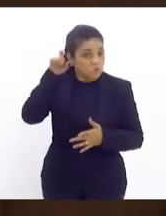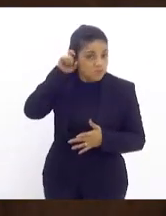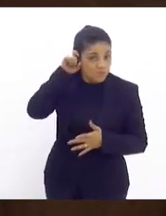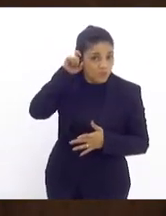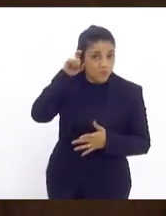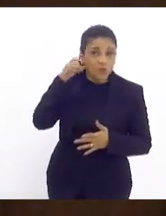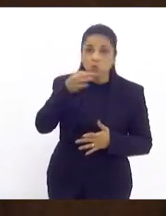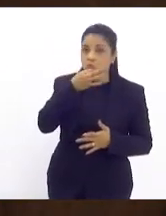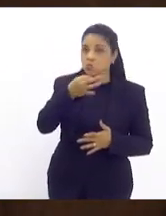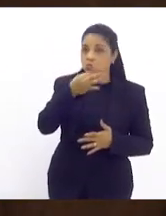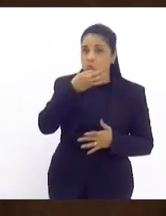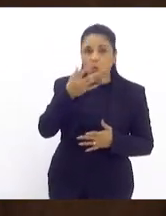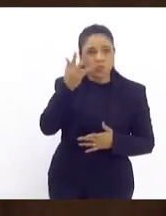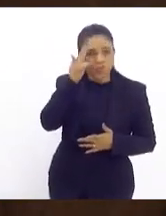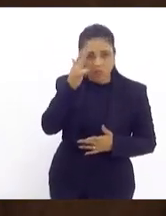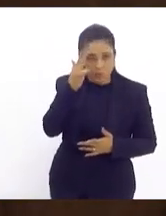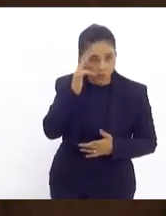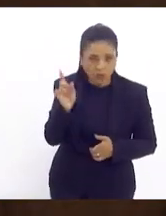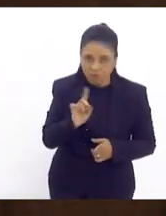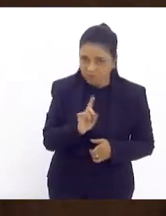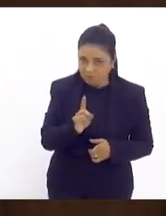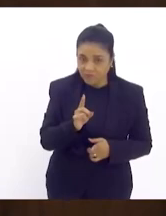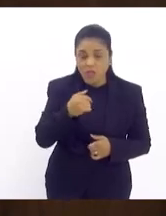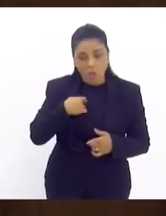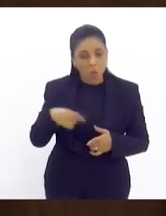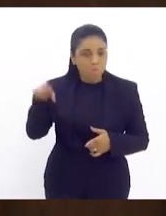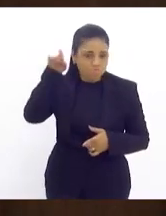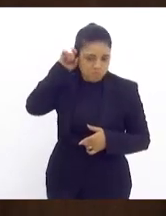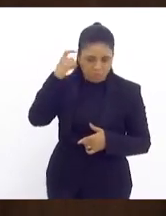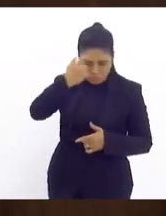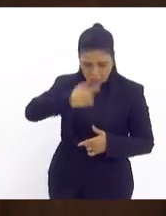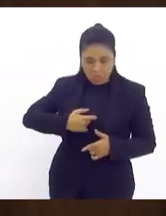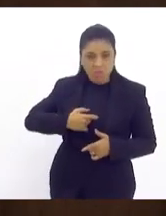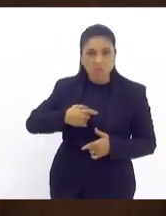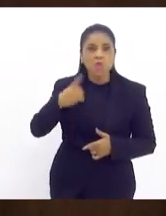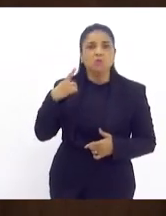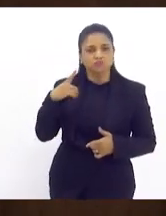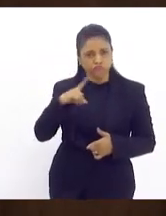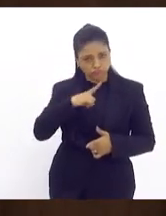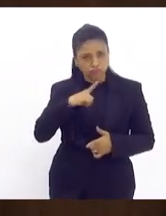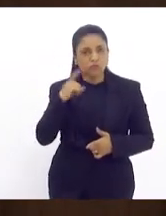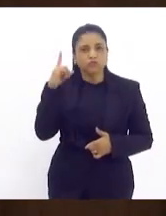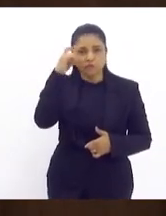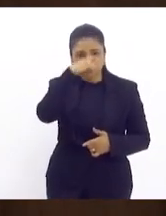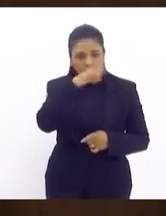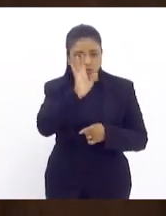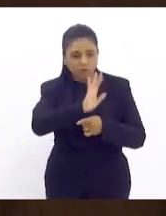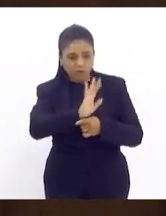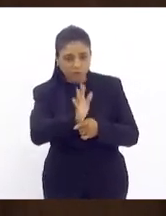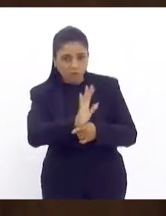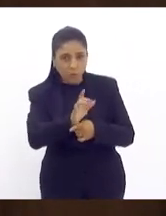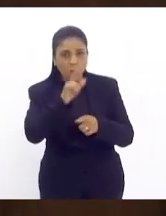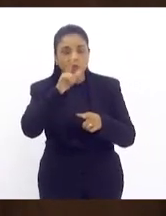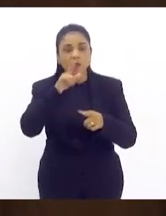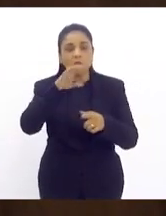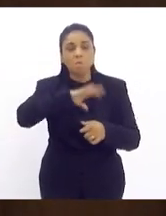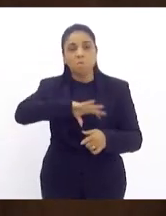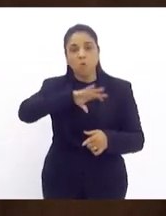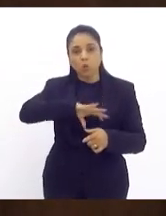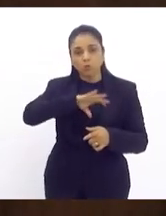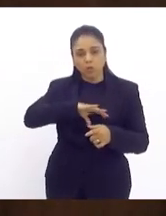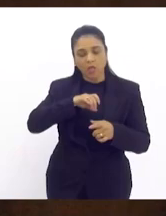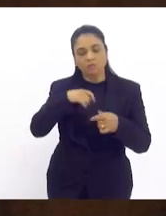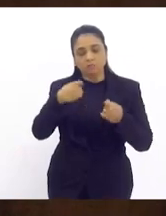redor não é um som natural mesmo eu com o aparelho auditivo quero dizer que eu tenho dificuldade de ver um filme em português sem